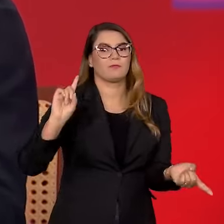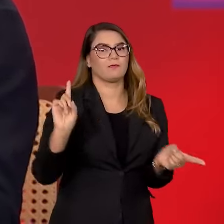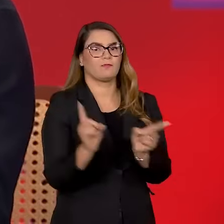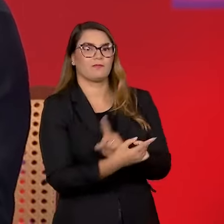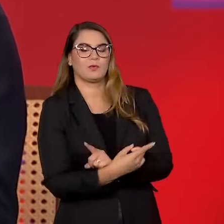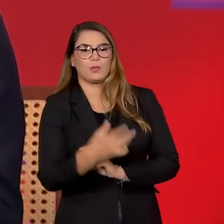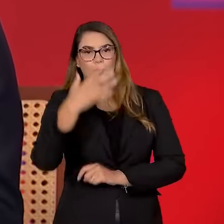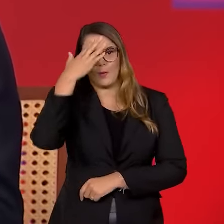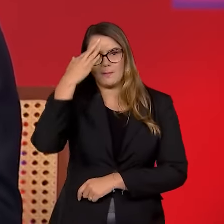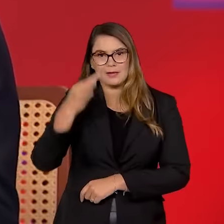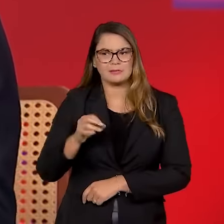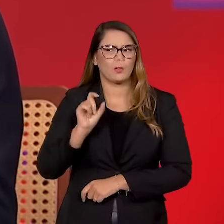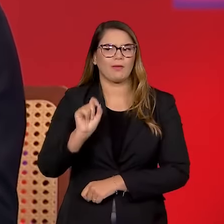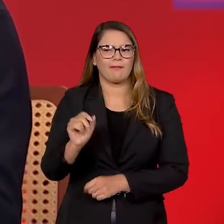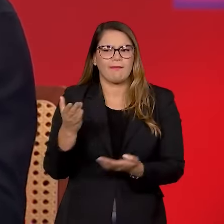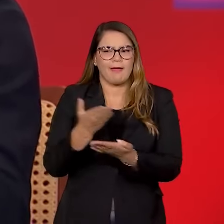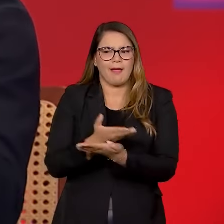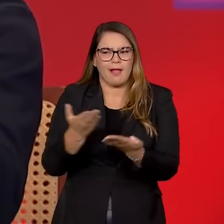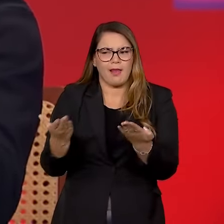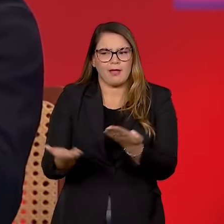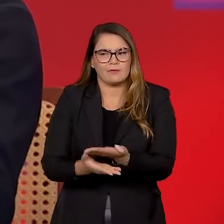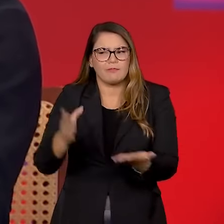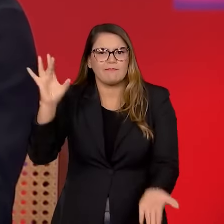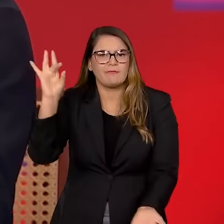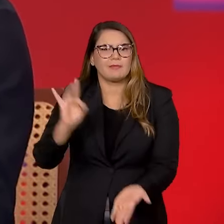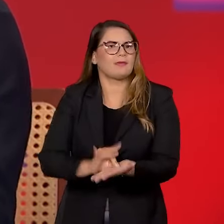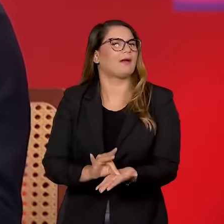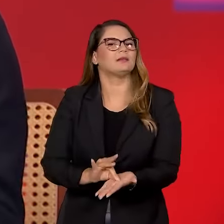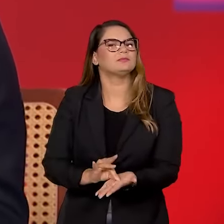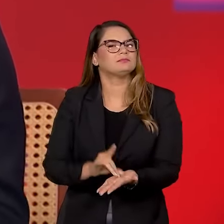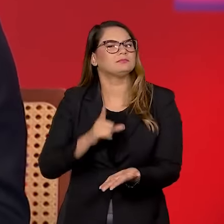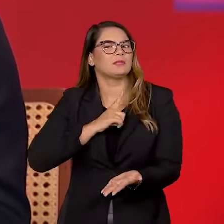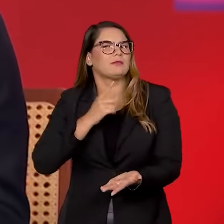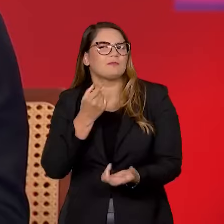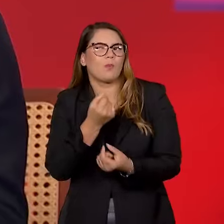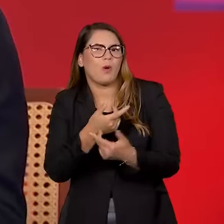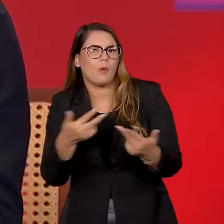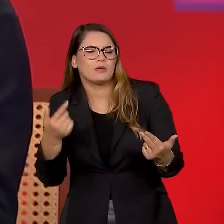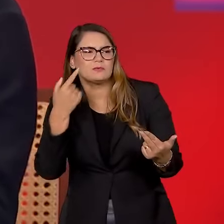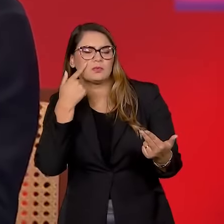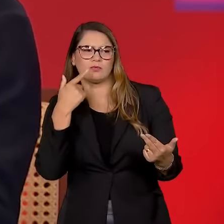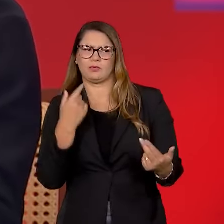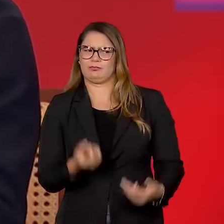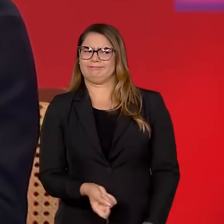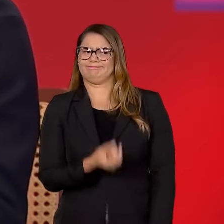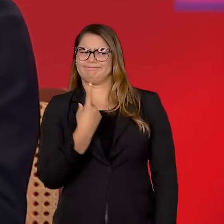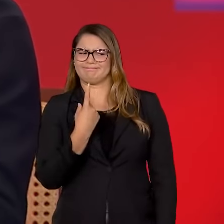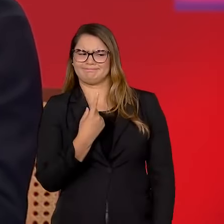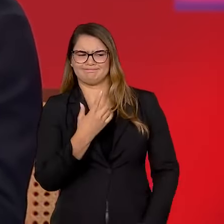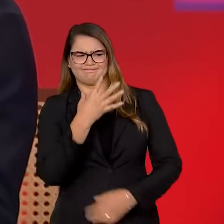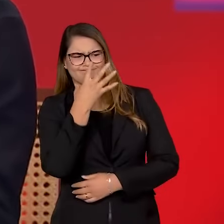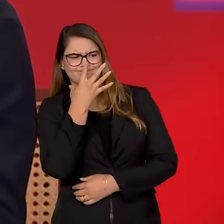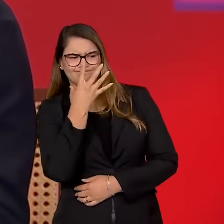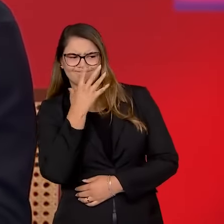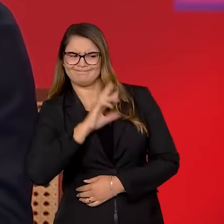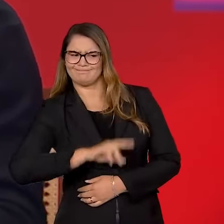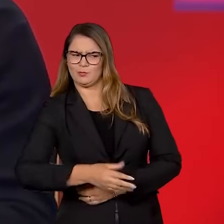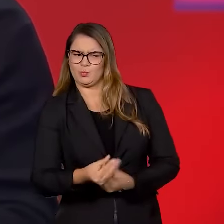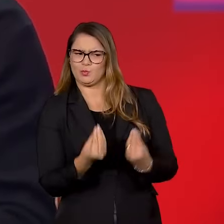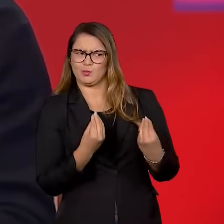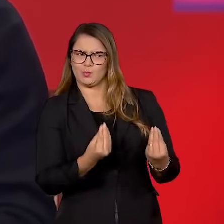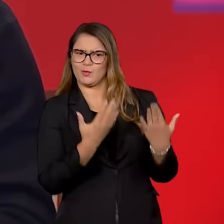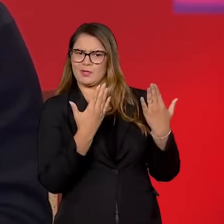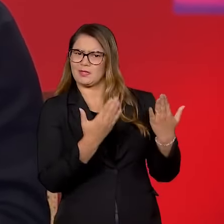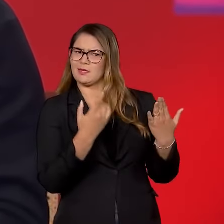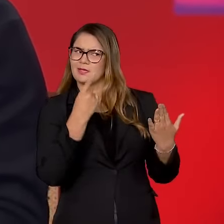entendimento do que era a Lava Jato de fato, assim? Teve algum episódio que você olhou e falou, opa, peraí, isso aqui está esquisito, isso aqui não é por aí, os